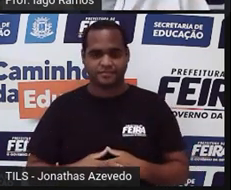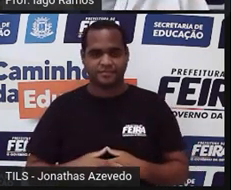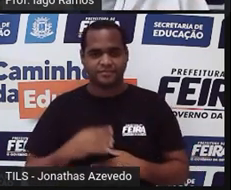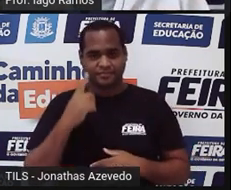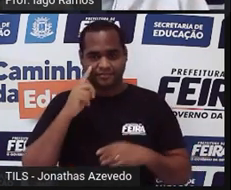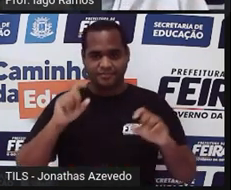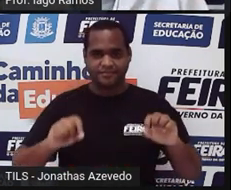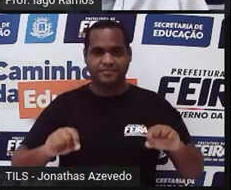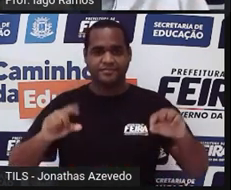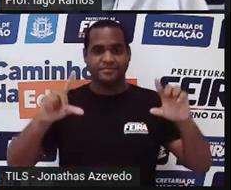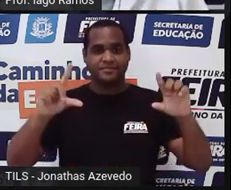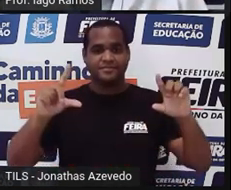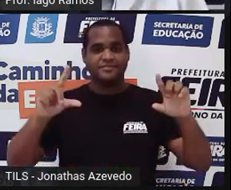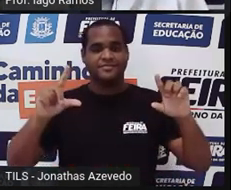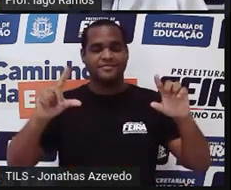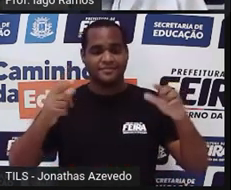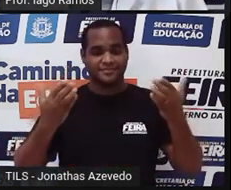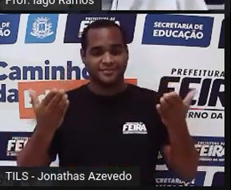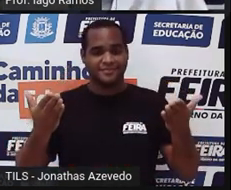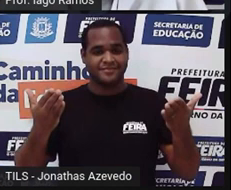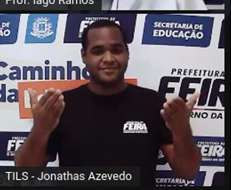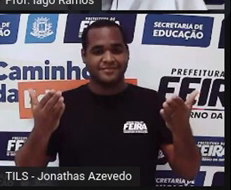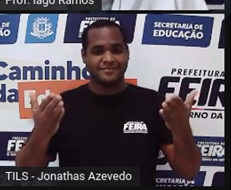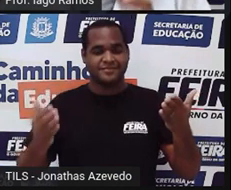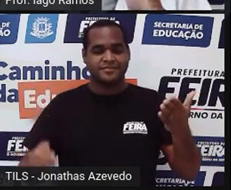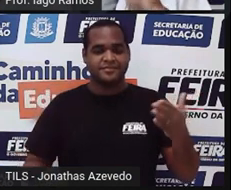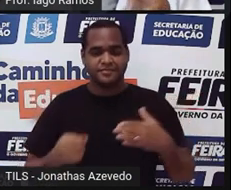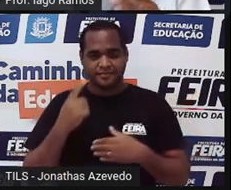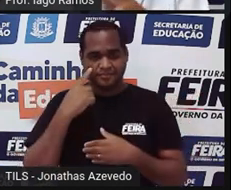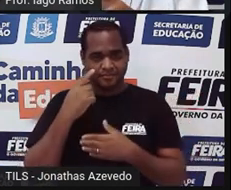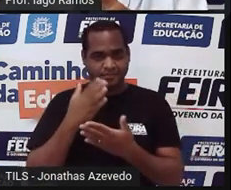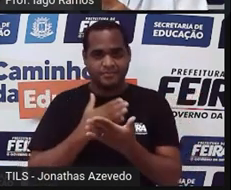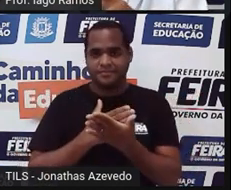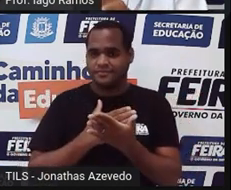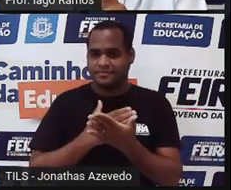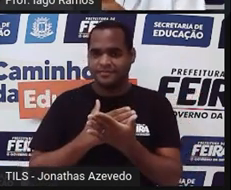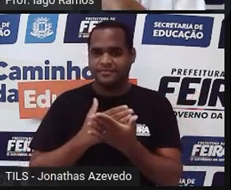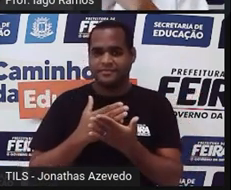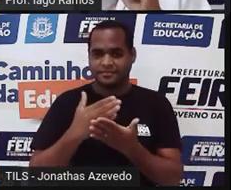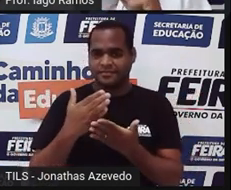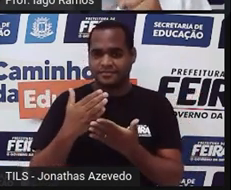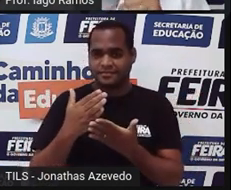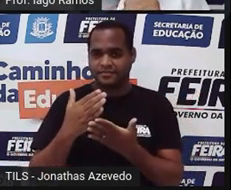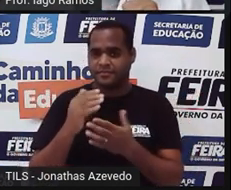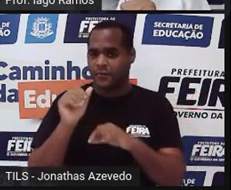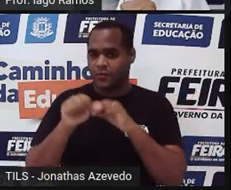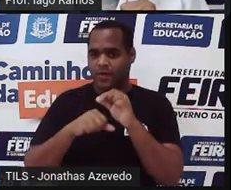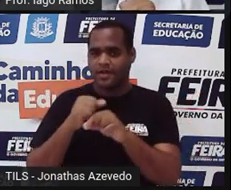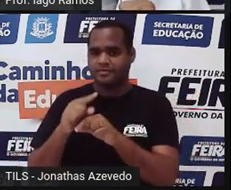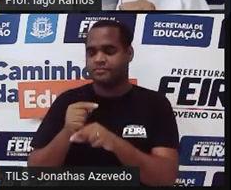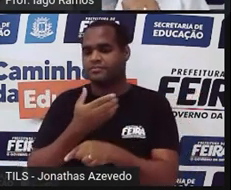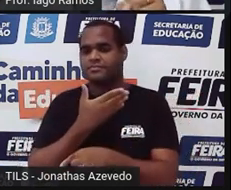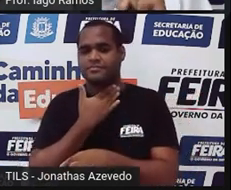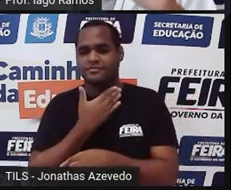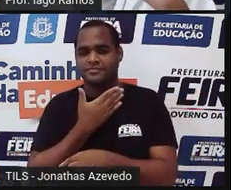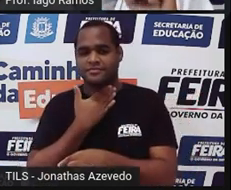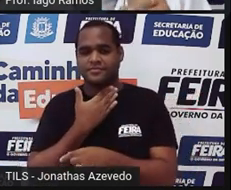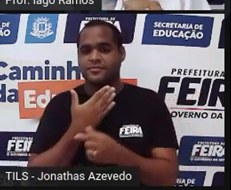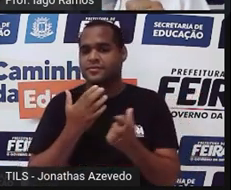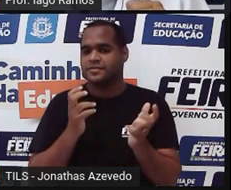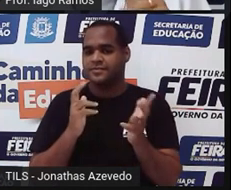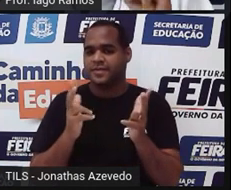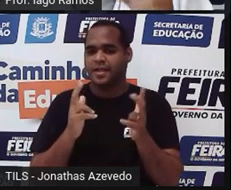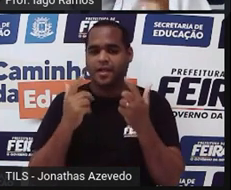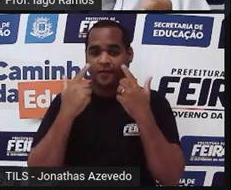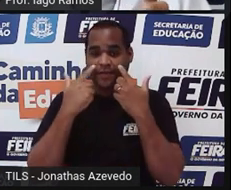vou colocar o vídeo. Certo? E aí eu vou tirar aqui o meu áudio. Vocês